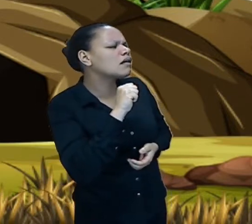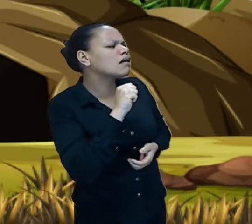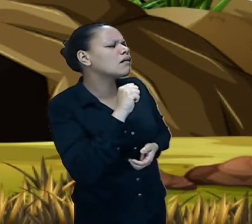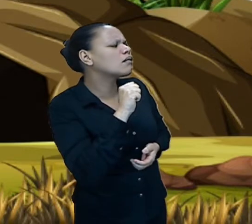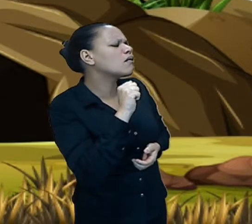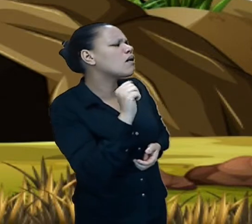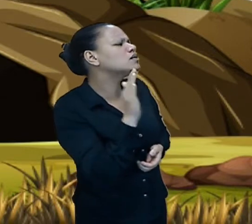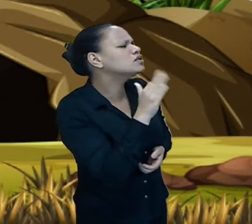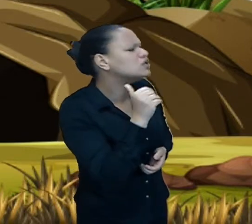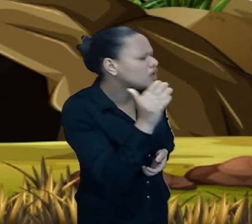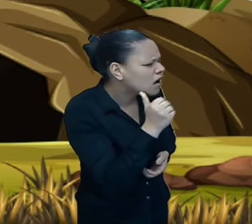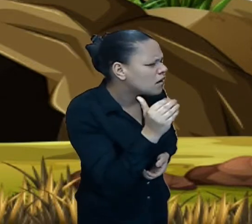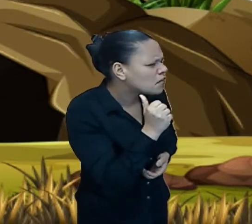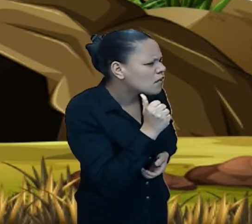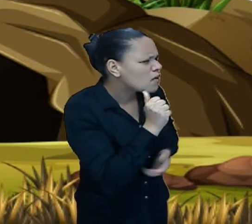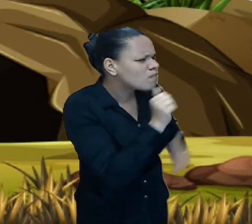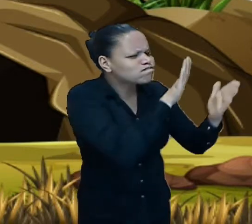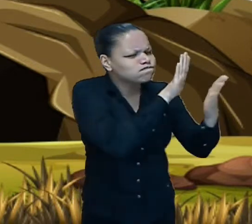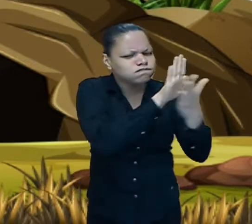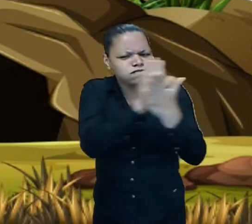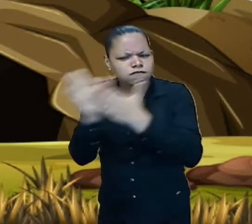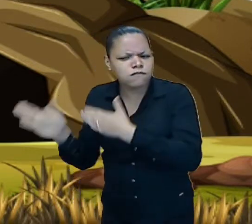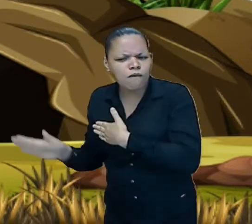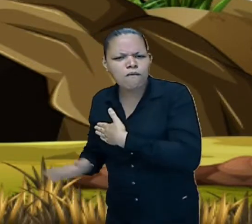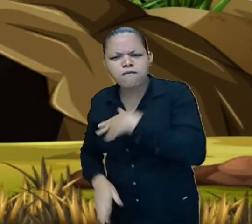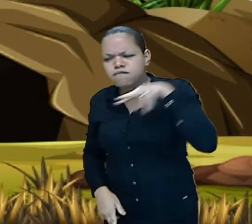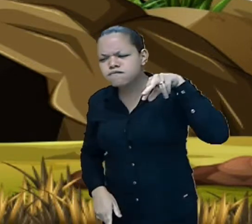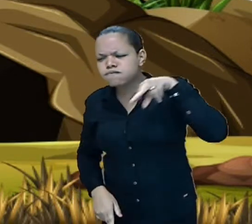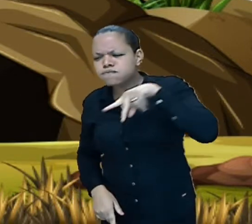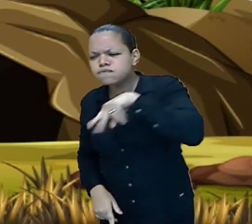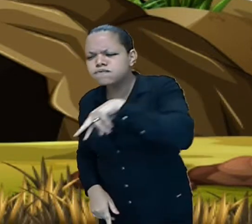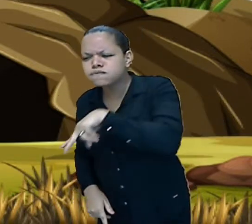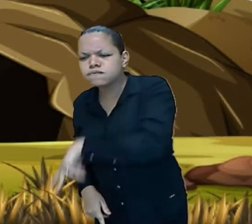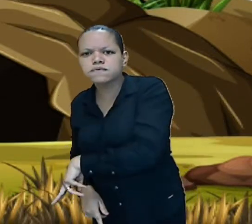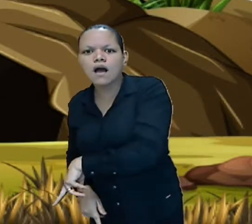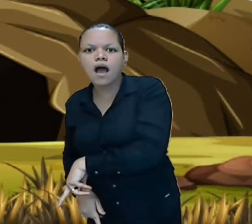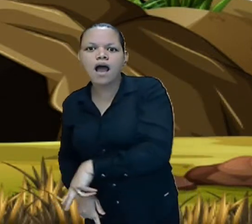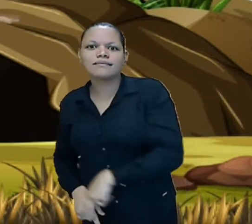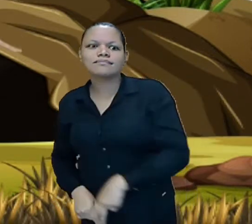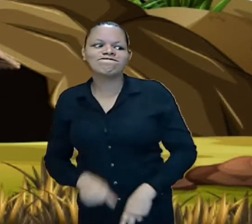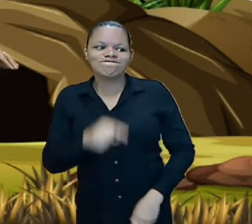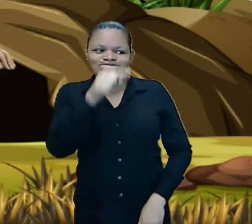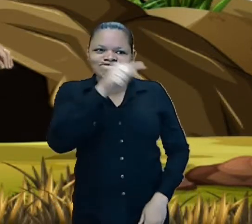desceu correndo e deixou lá